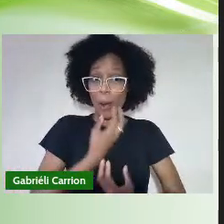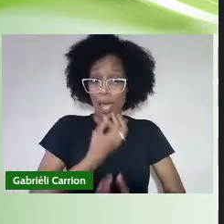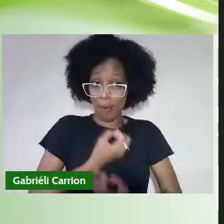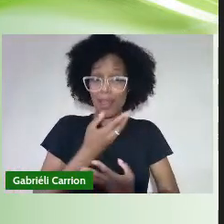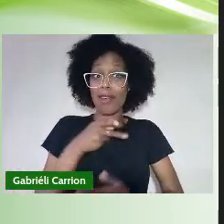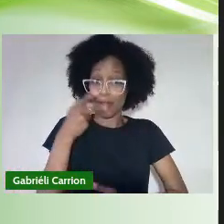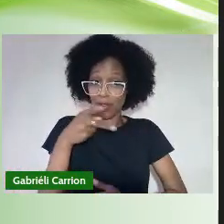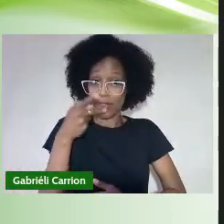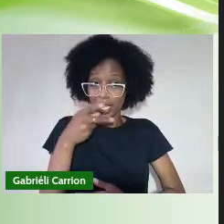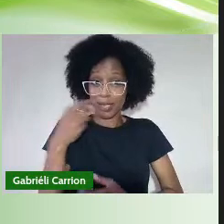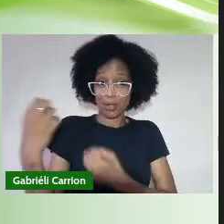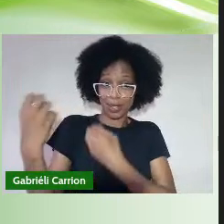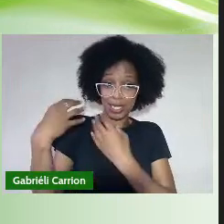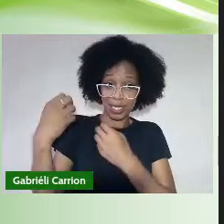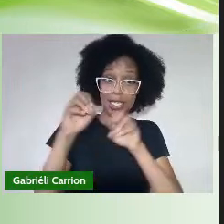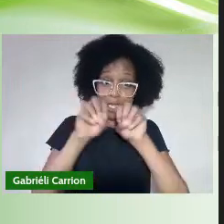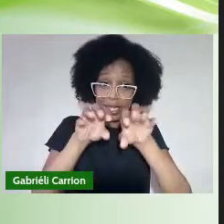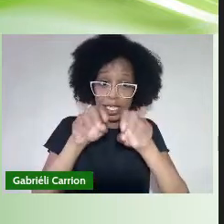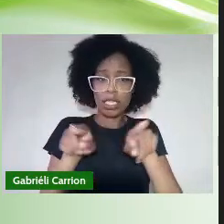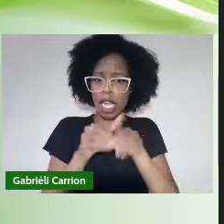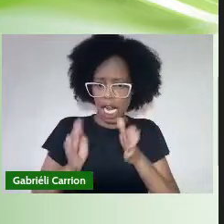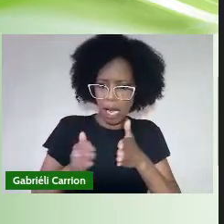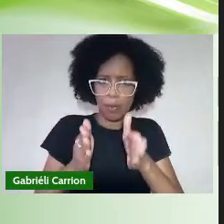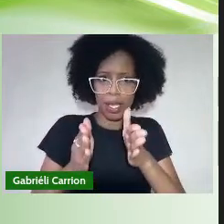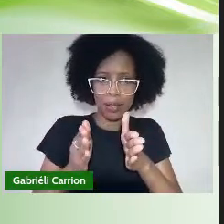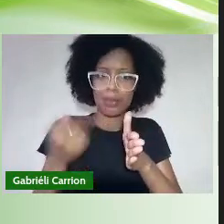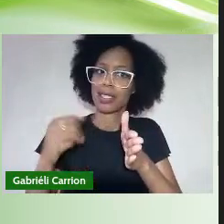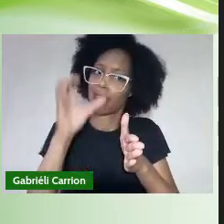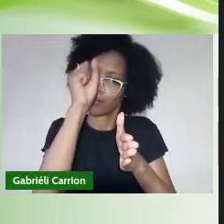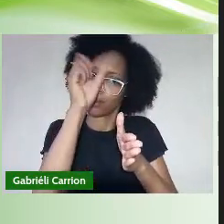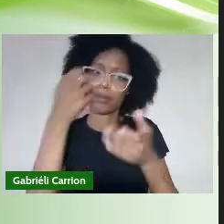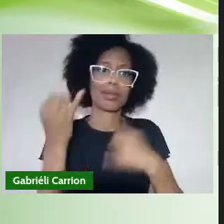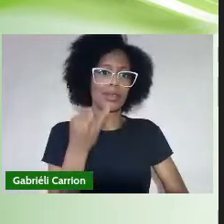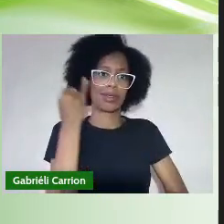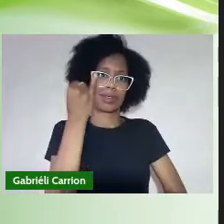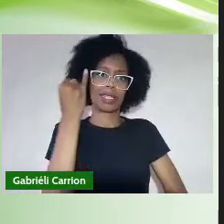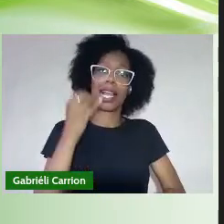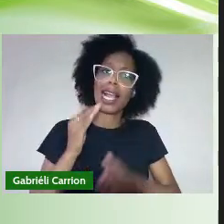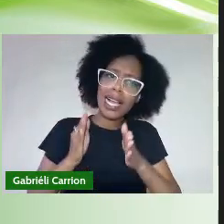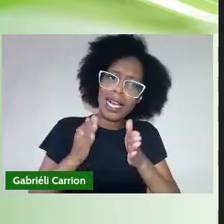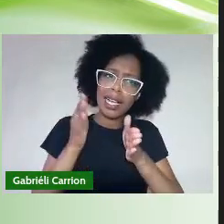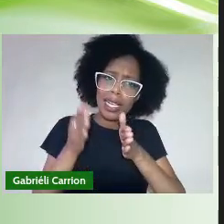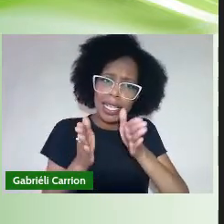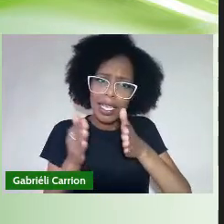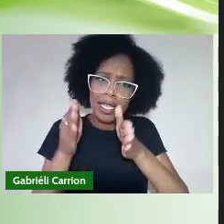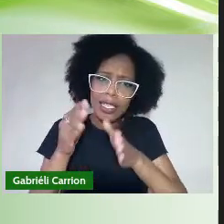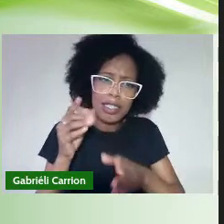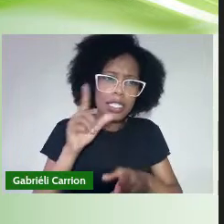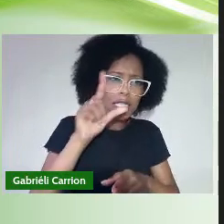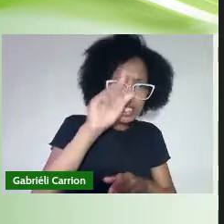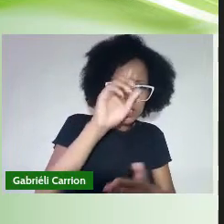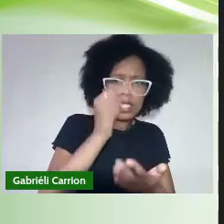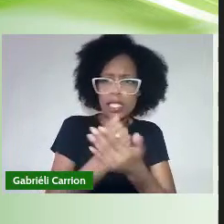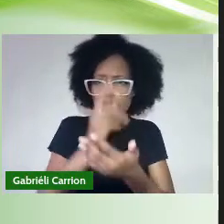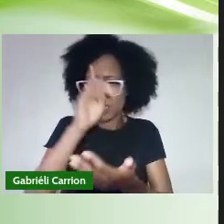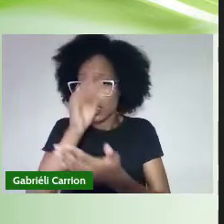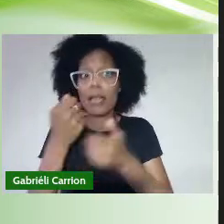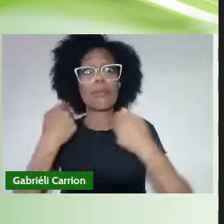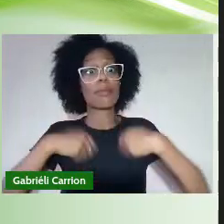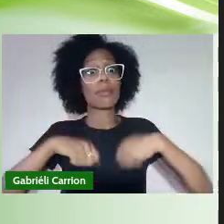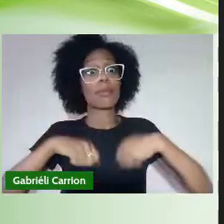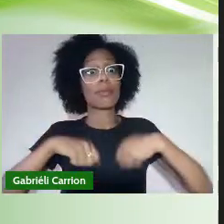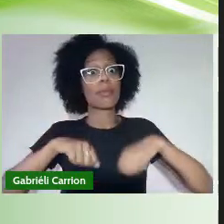ensina Não há caminho Sem aprendizado Cada passo Que deram Cada escolha Que fizeram Foi uma oportunidade De